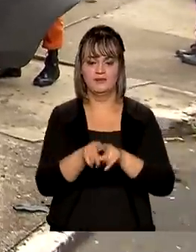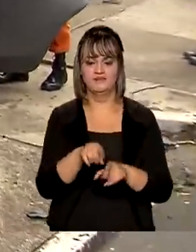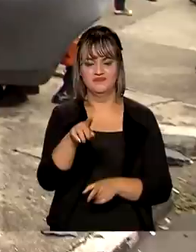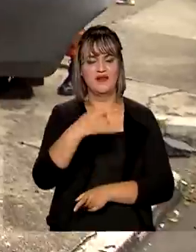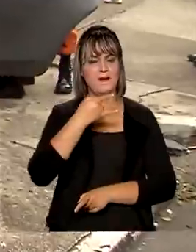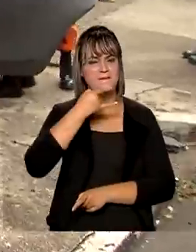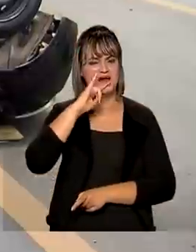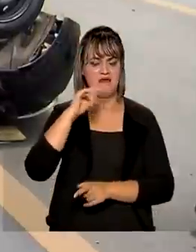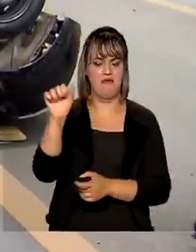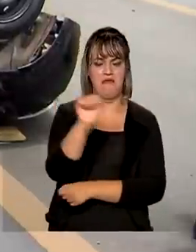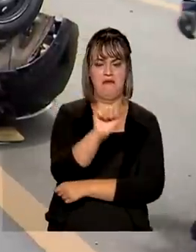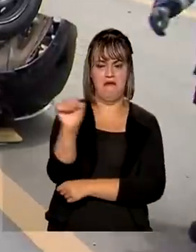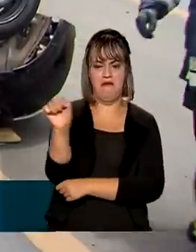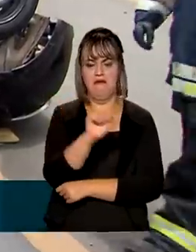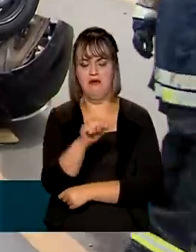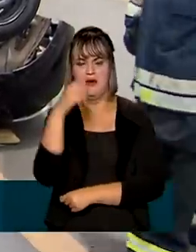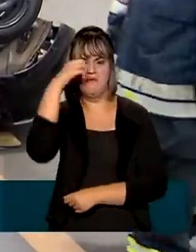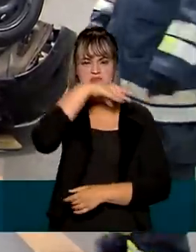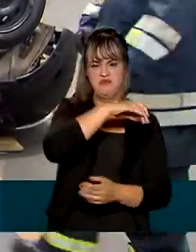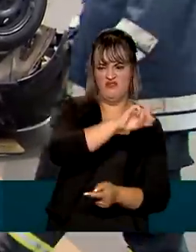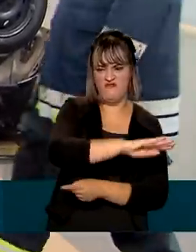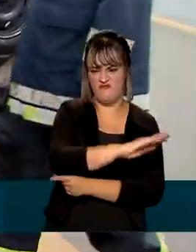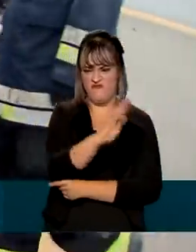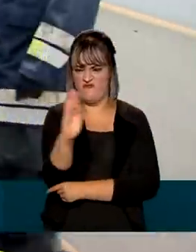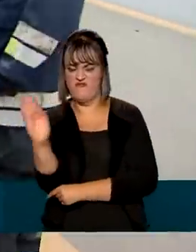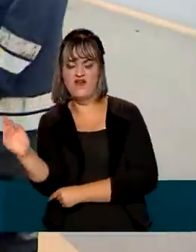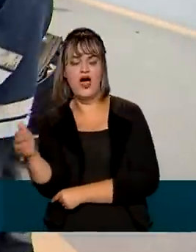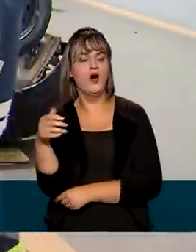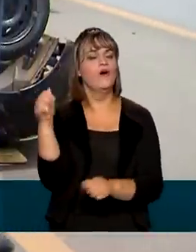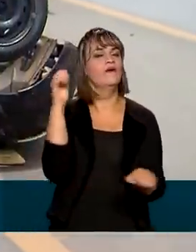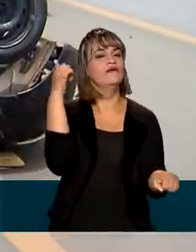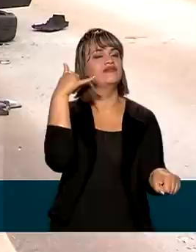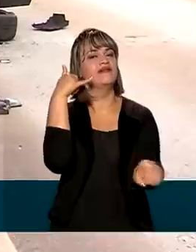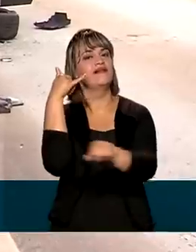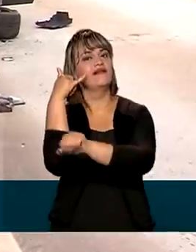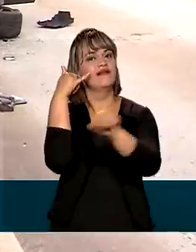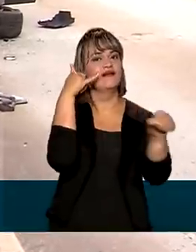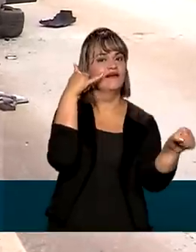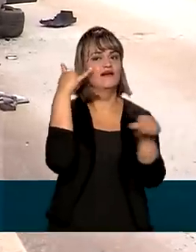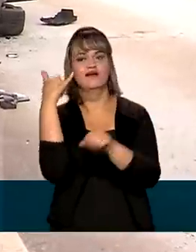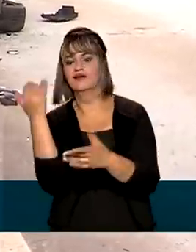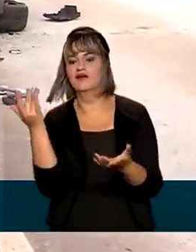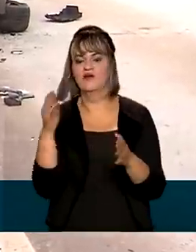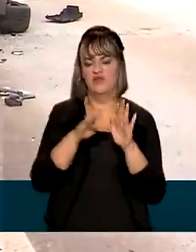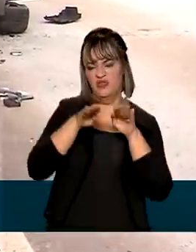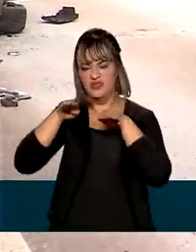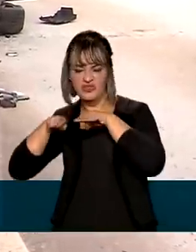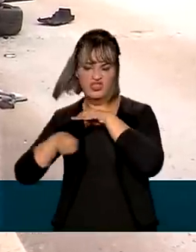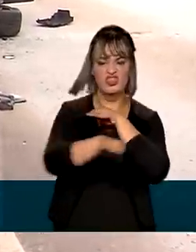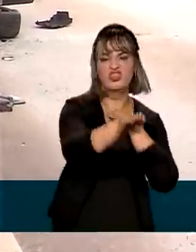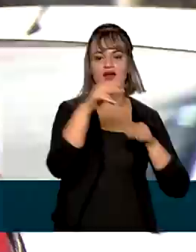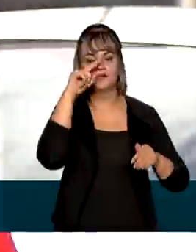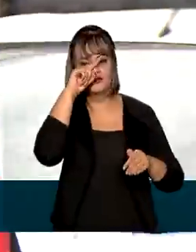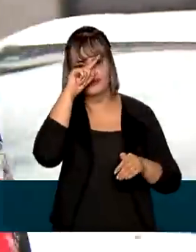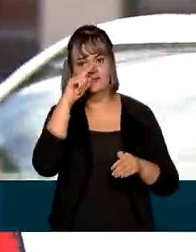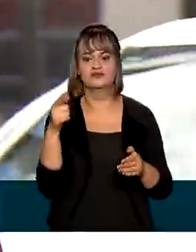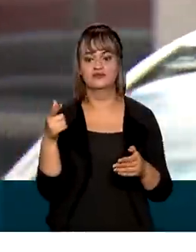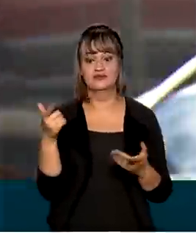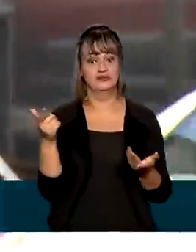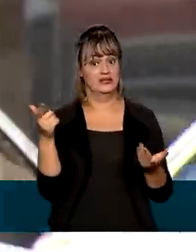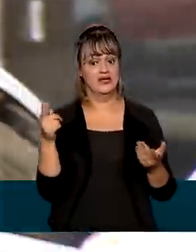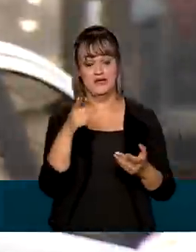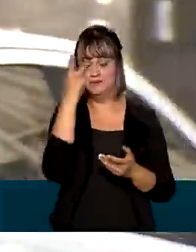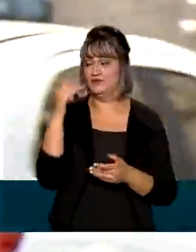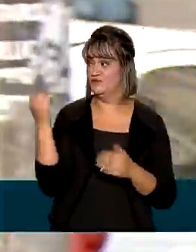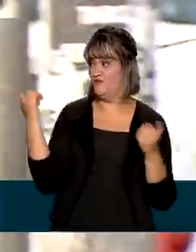Embriaguez ao volante, alta velocidade, falar ao celular enquanto dirige, fazer ultrapassagens perigosas. E para quem